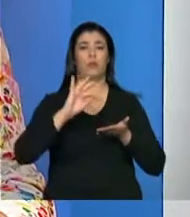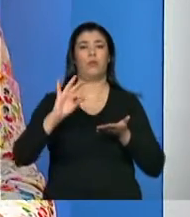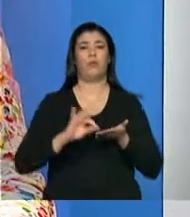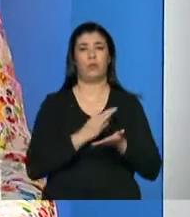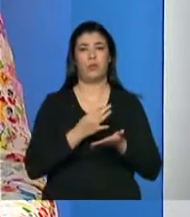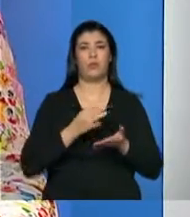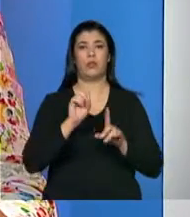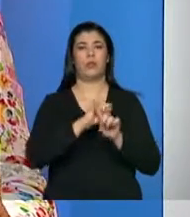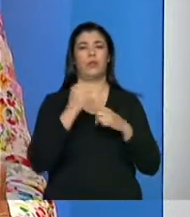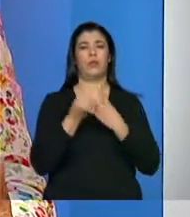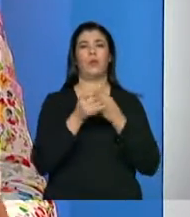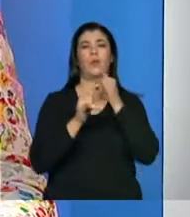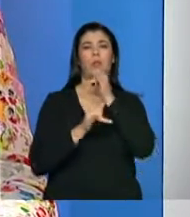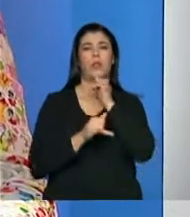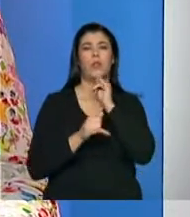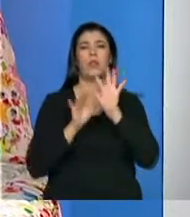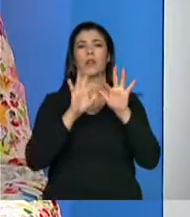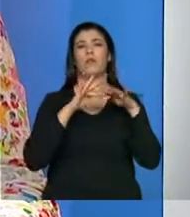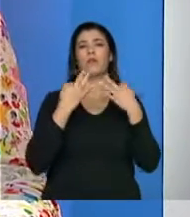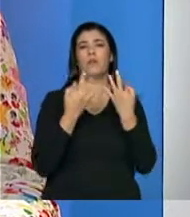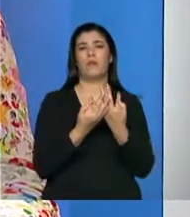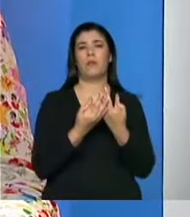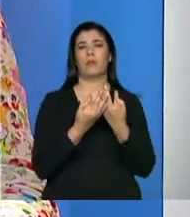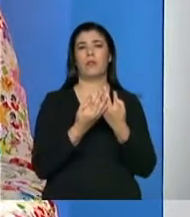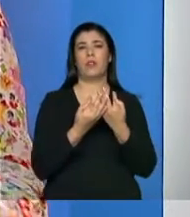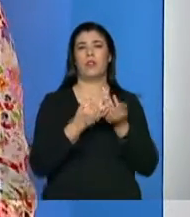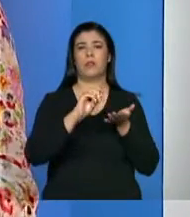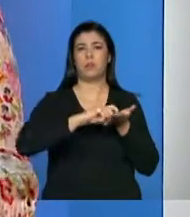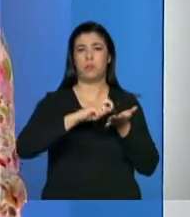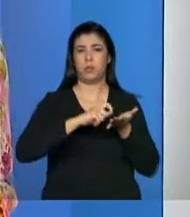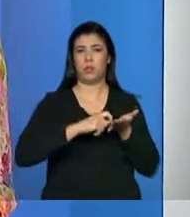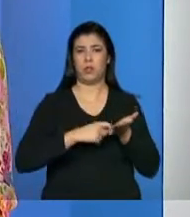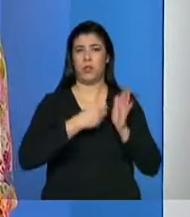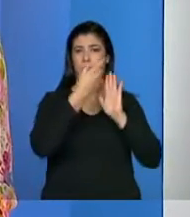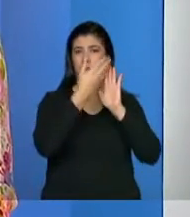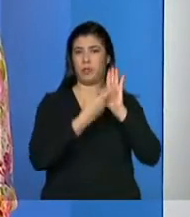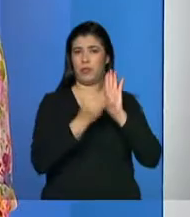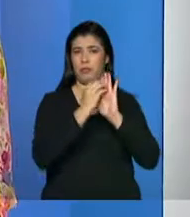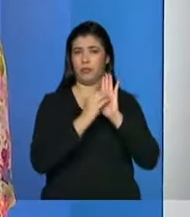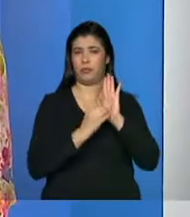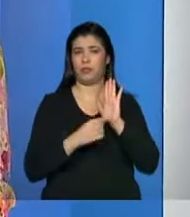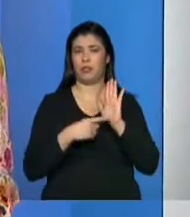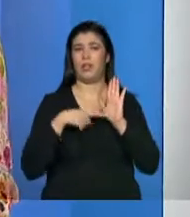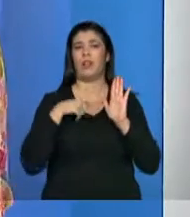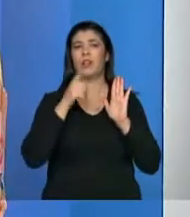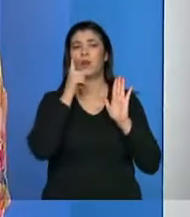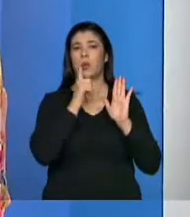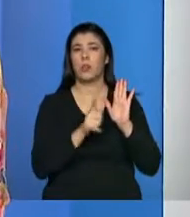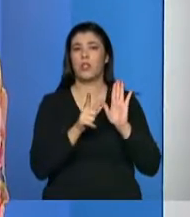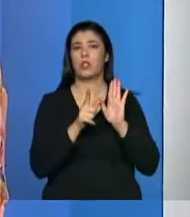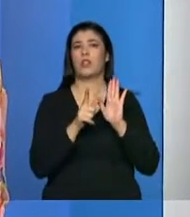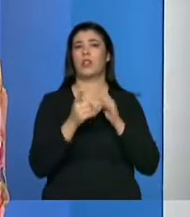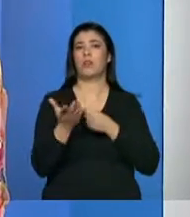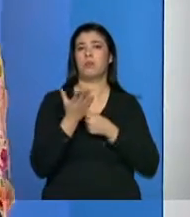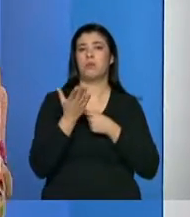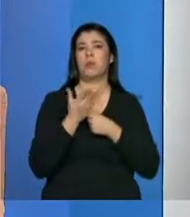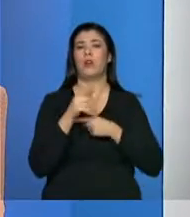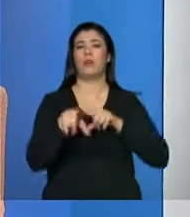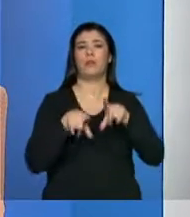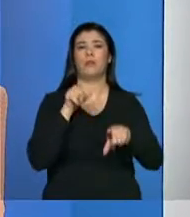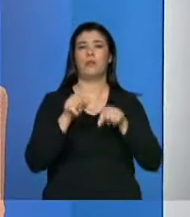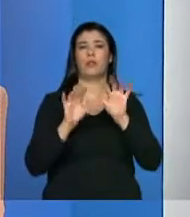informações que as famílias prestam ao Cadastro Único para conceder benefícios, para selecionar famílias, né?